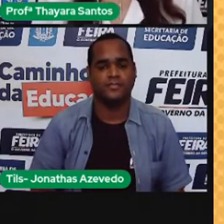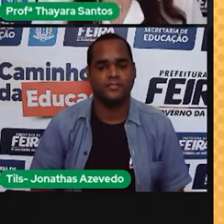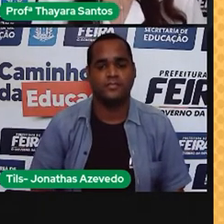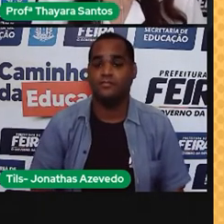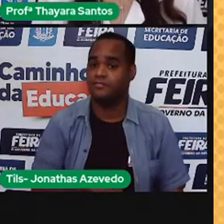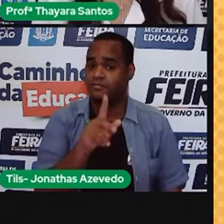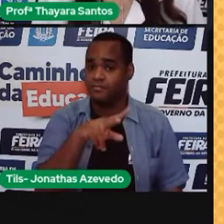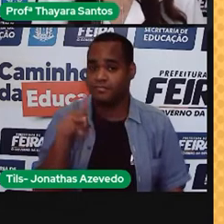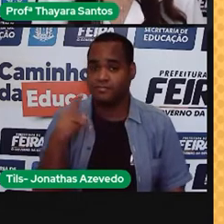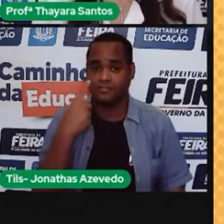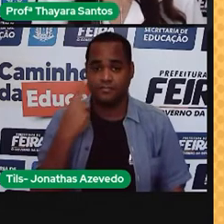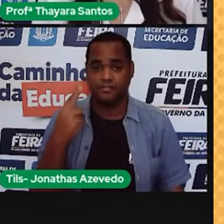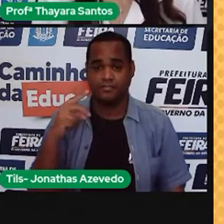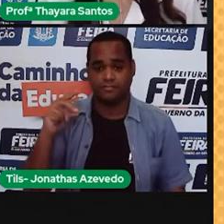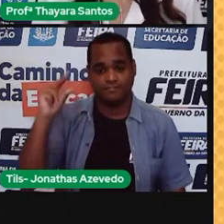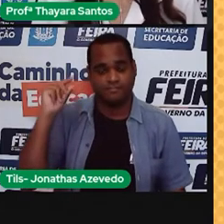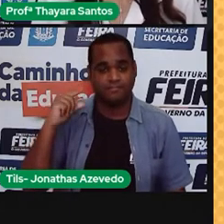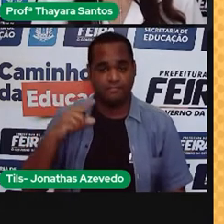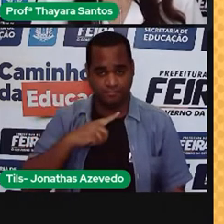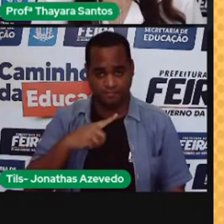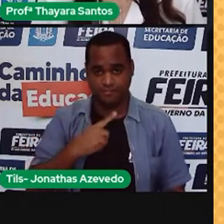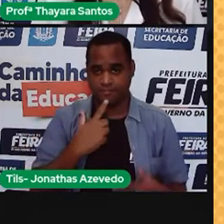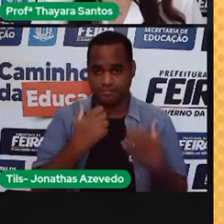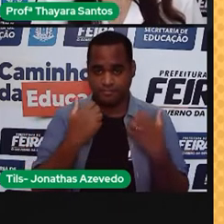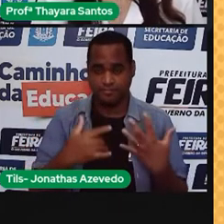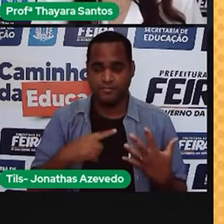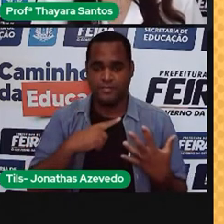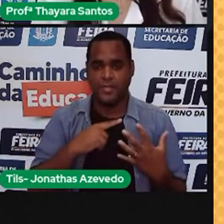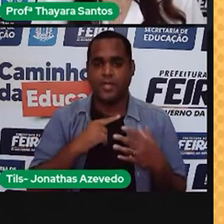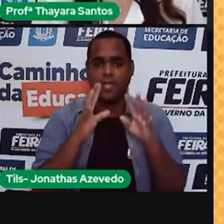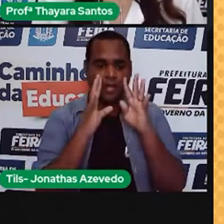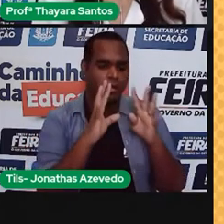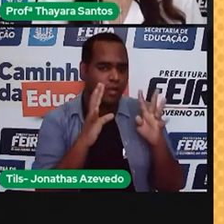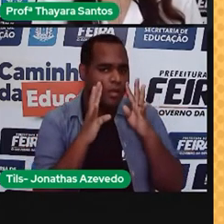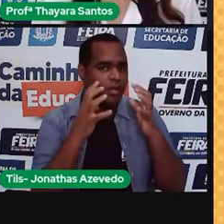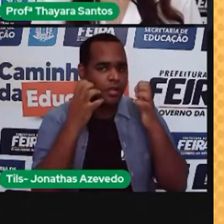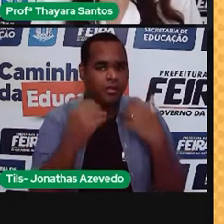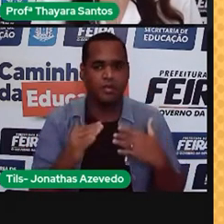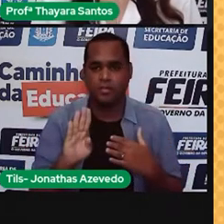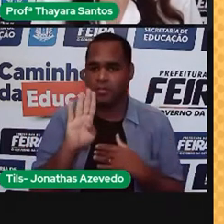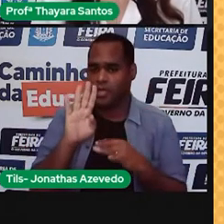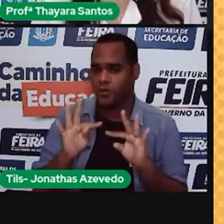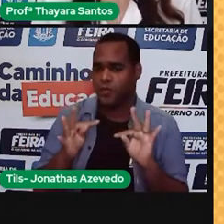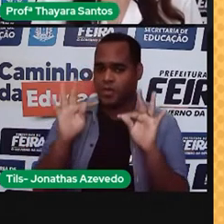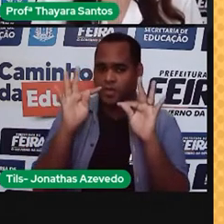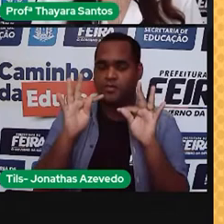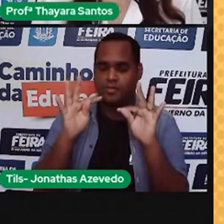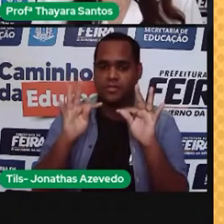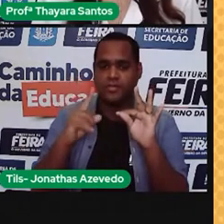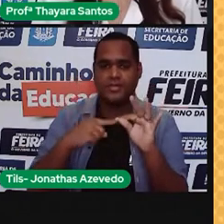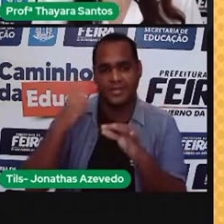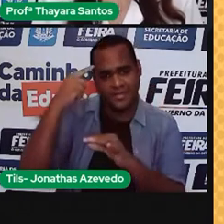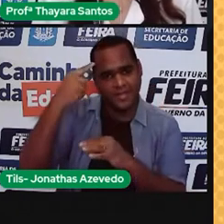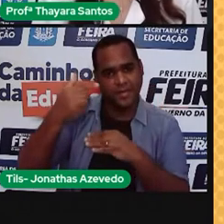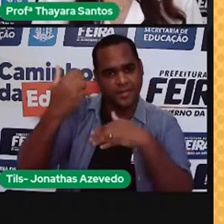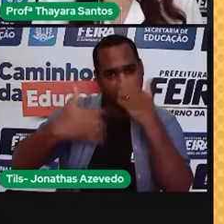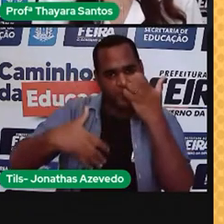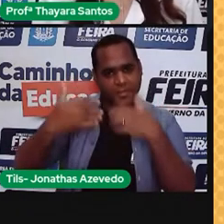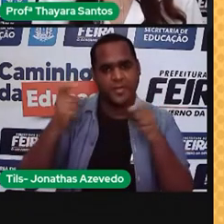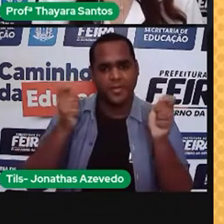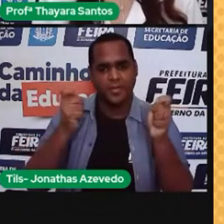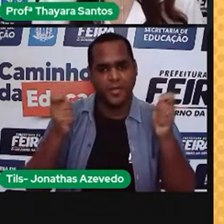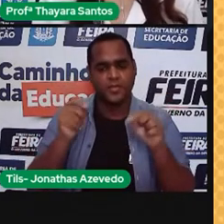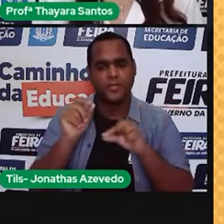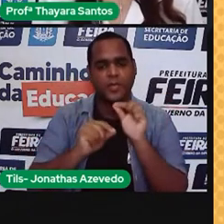Professor, nos últimos tempos, tenho escutado falar muito de biotecnologia. O senhor pode explicar